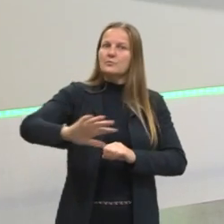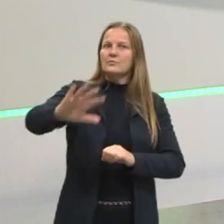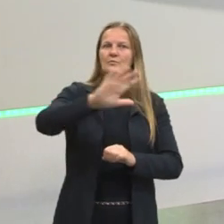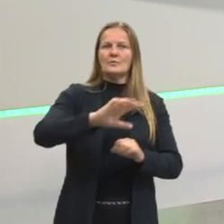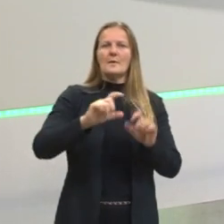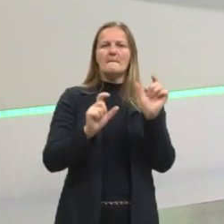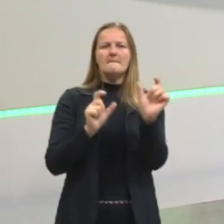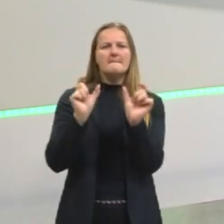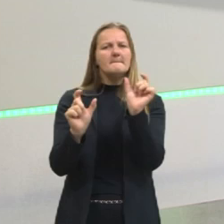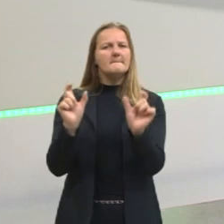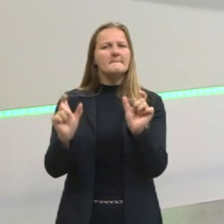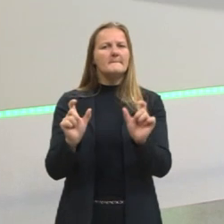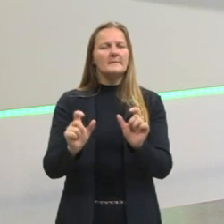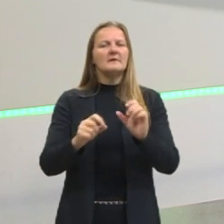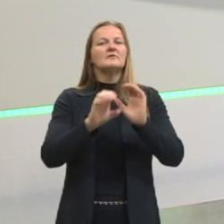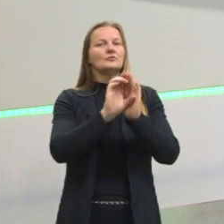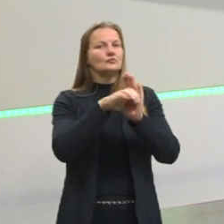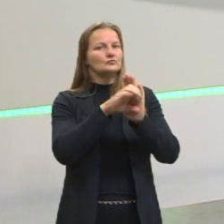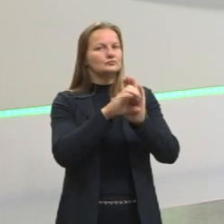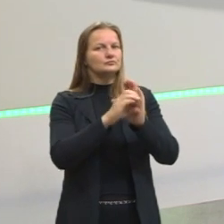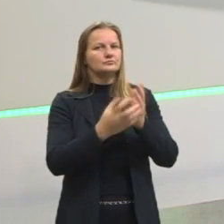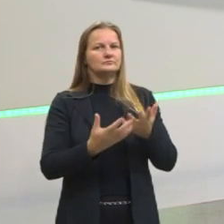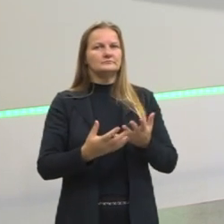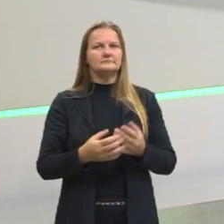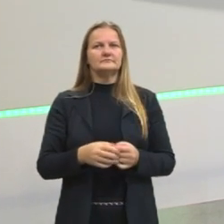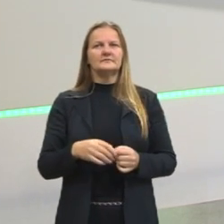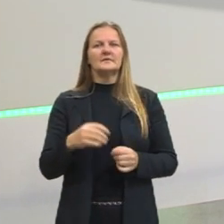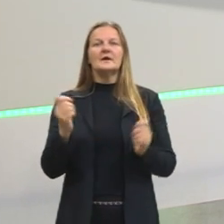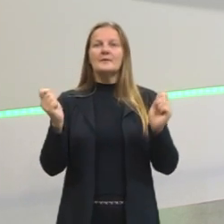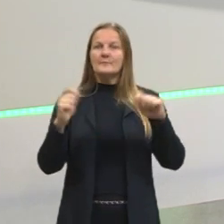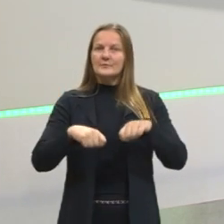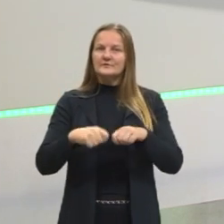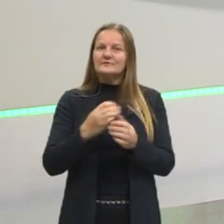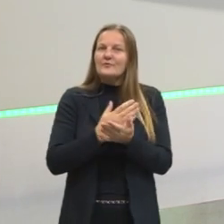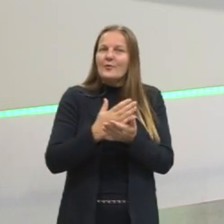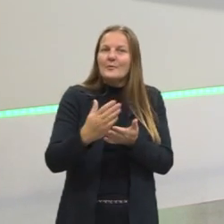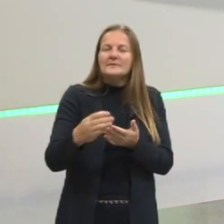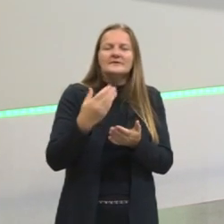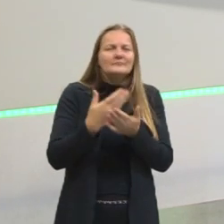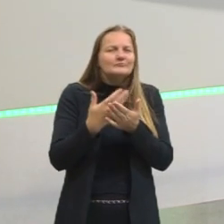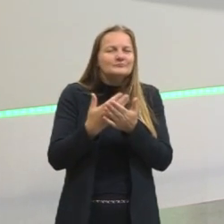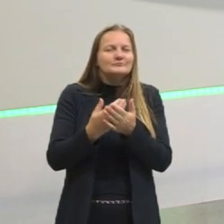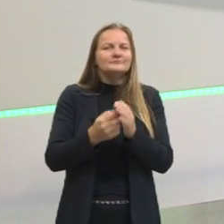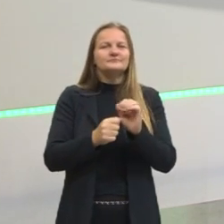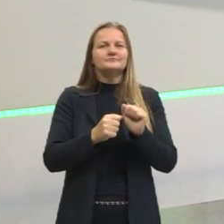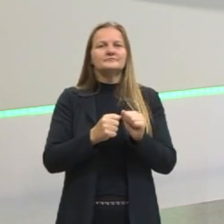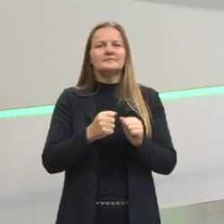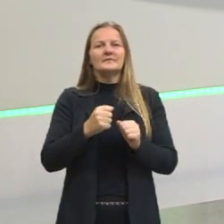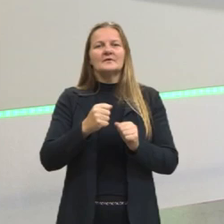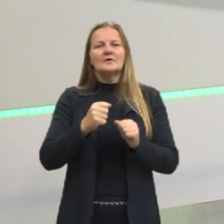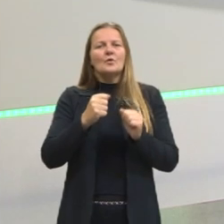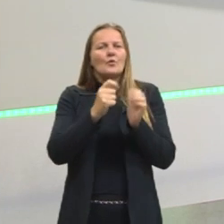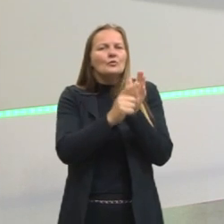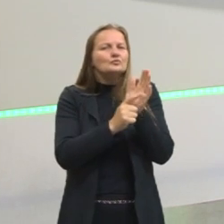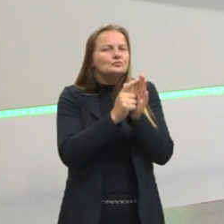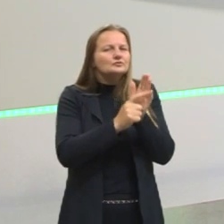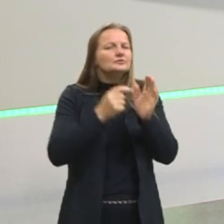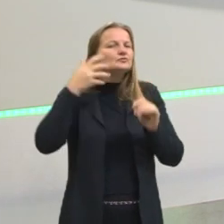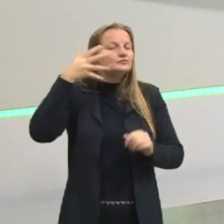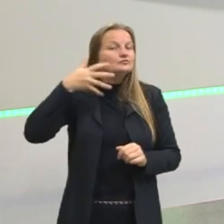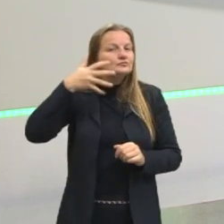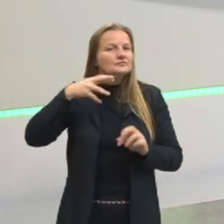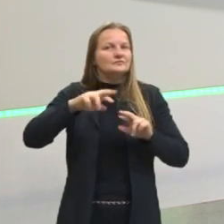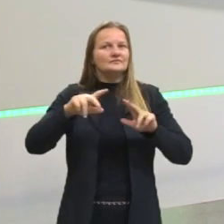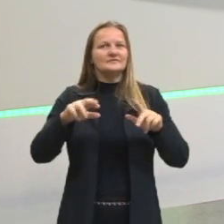terminologias e esse conceito. Então, era impossível começar uma aula de falar sobre gêneros do discurso sem